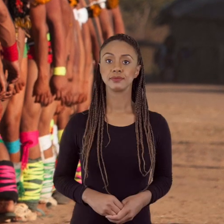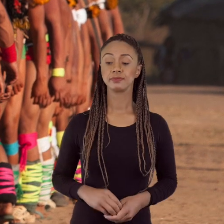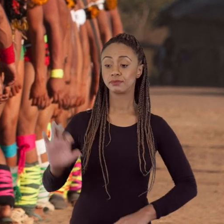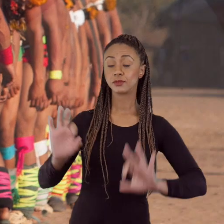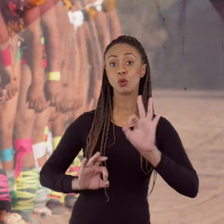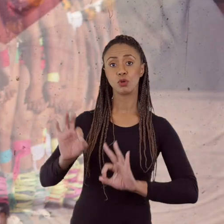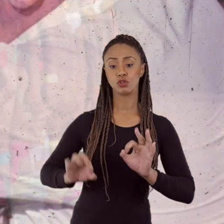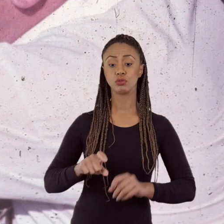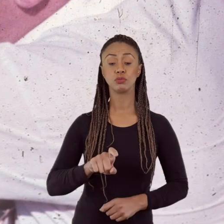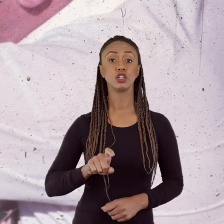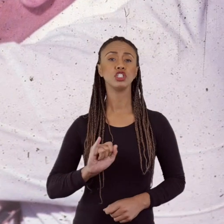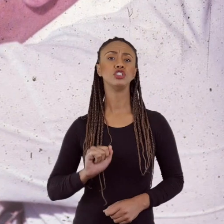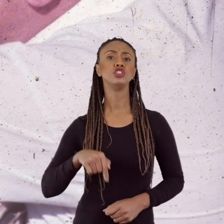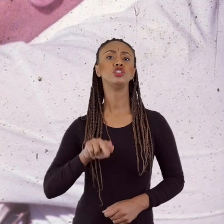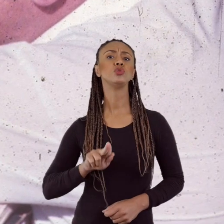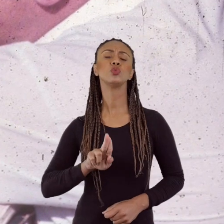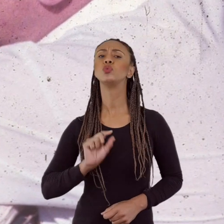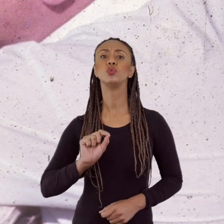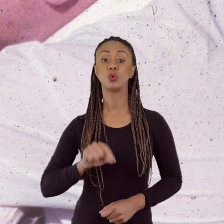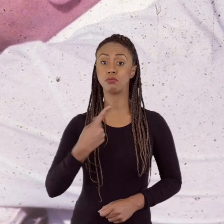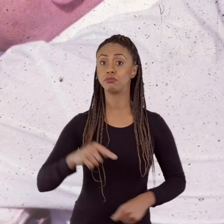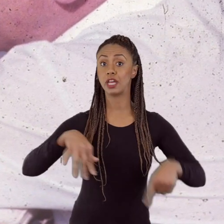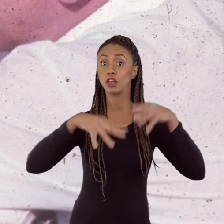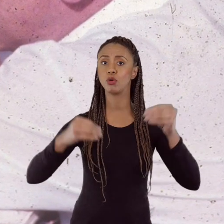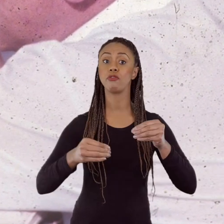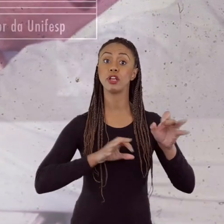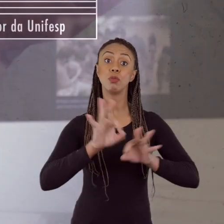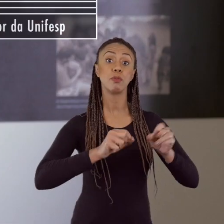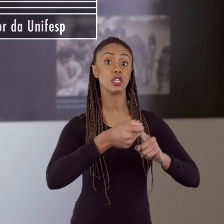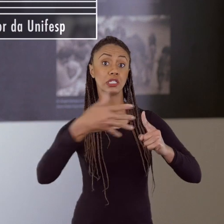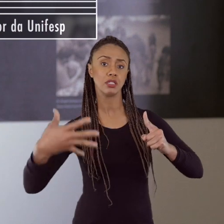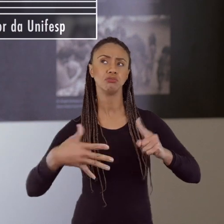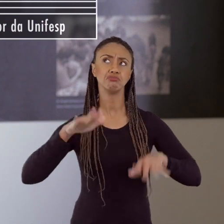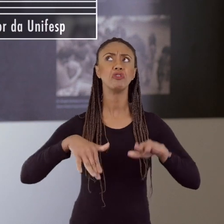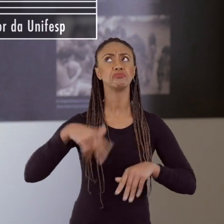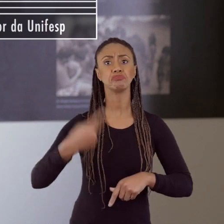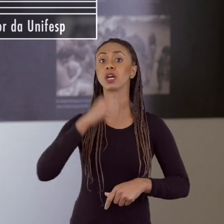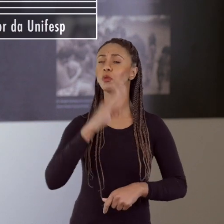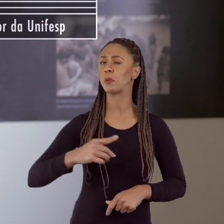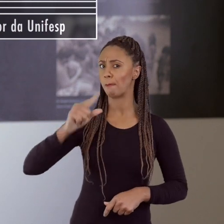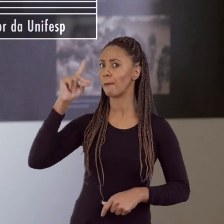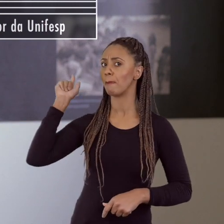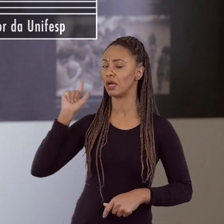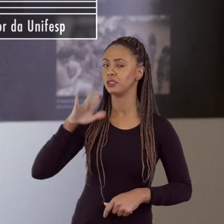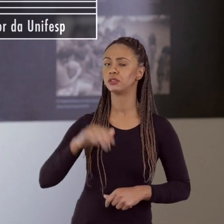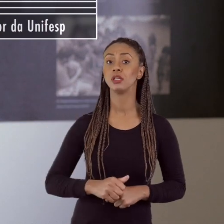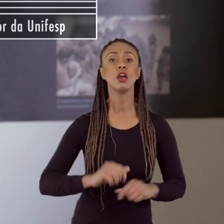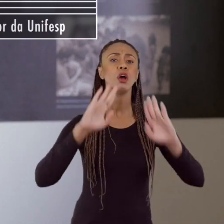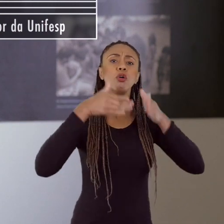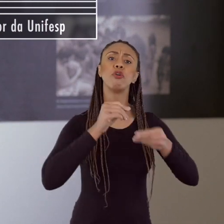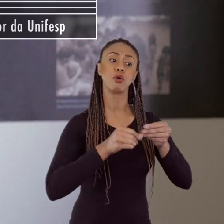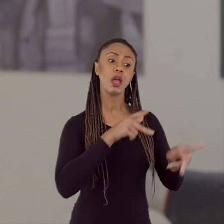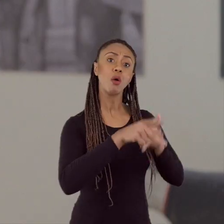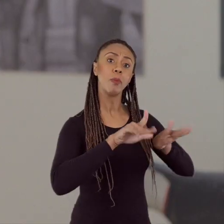O Artigoo é um programa de extensão da Unifesp, talvez o mais antigo do país, que se propõe a trabalhar com a saúde